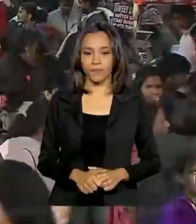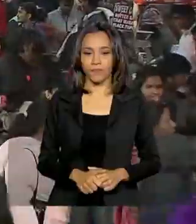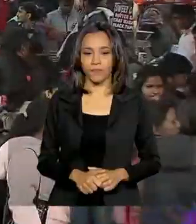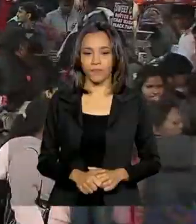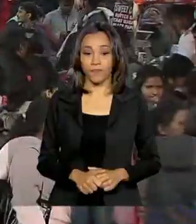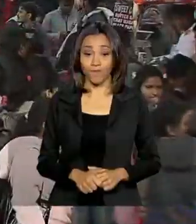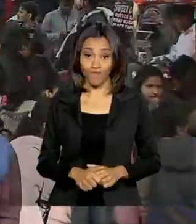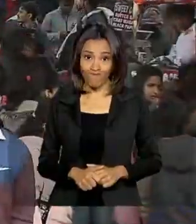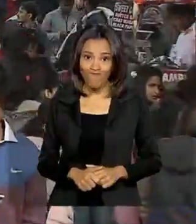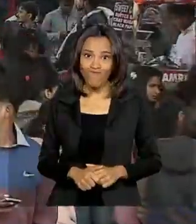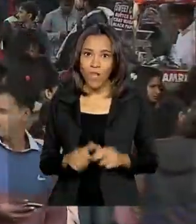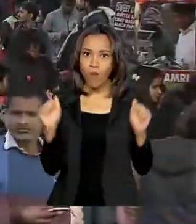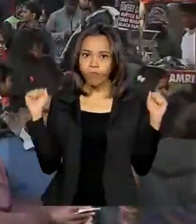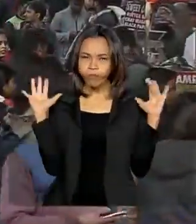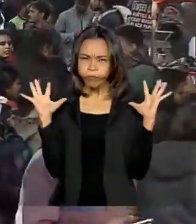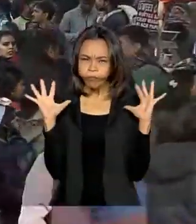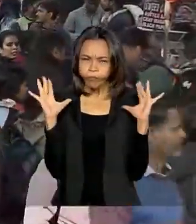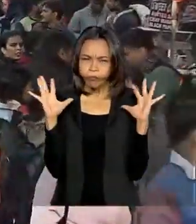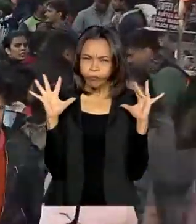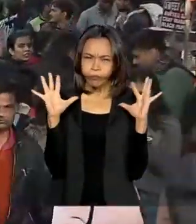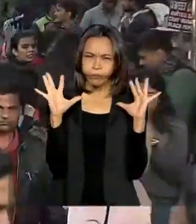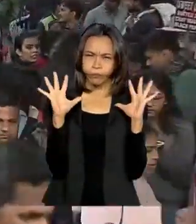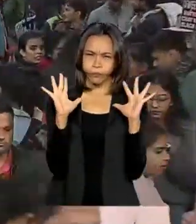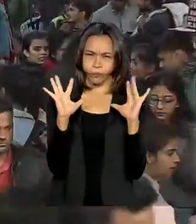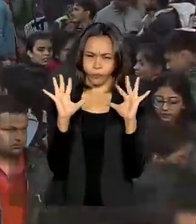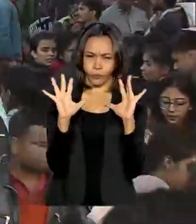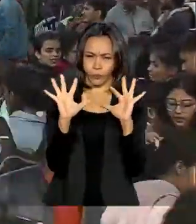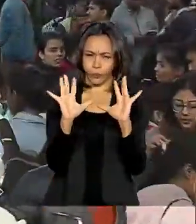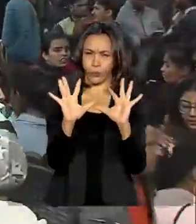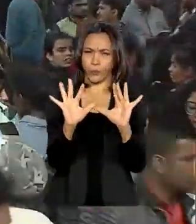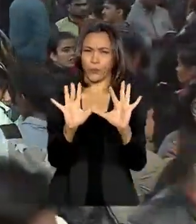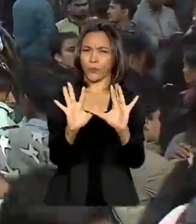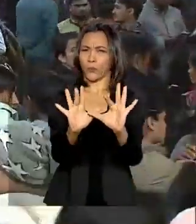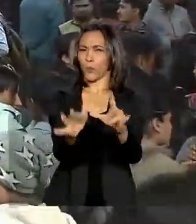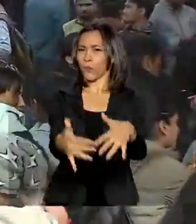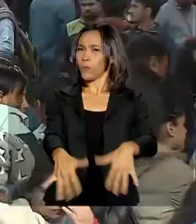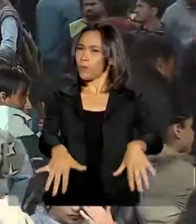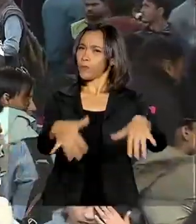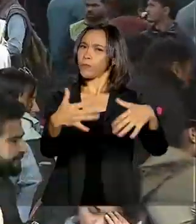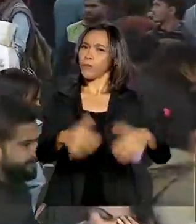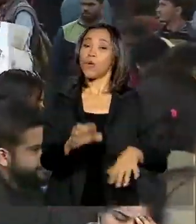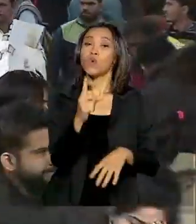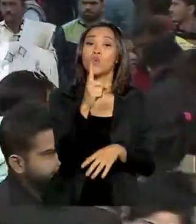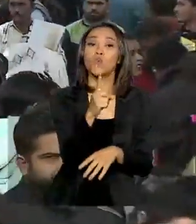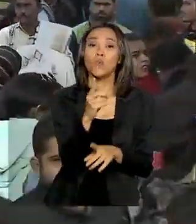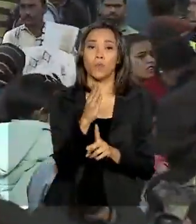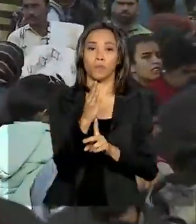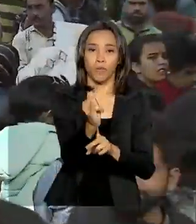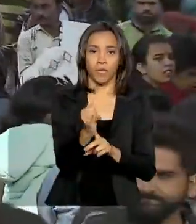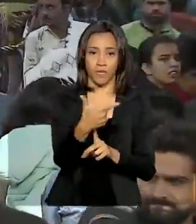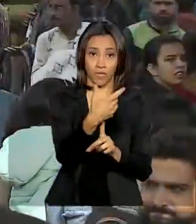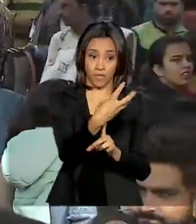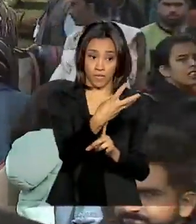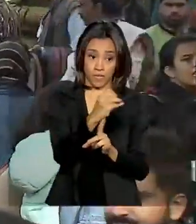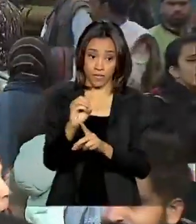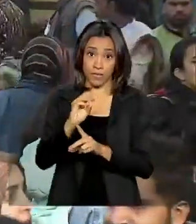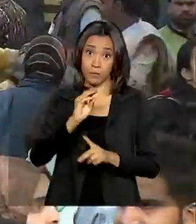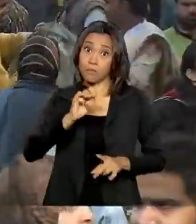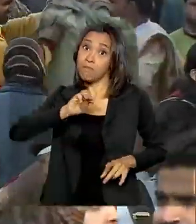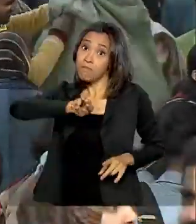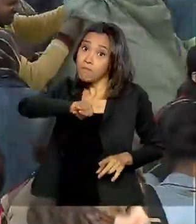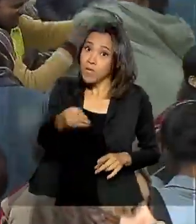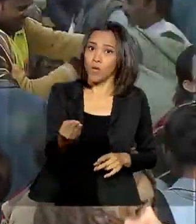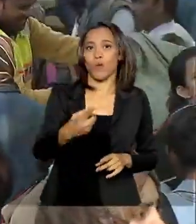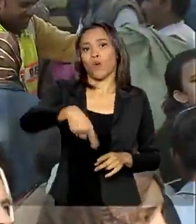Gente, muita gente. Essa é uma das faces da Índia. Um país que tem 1 bilhão e 300 milhões de habitantes,